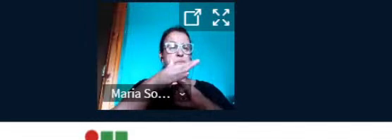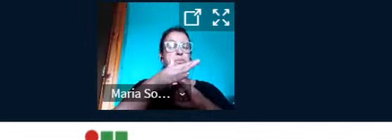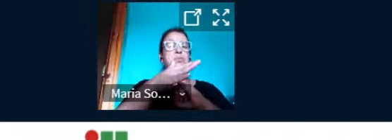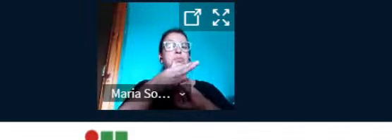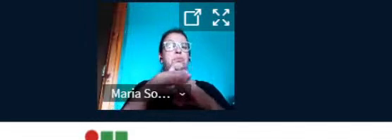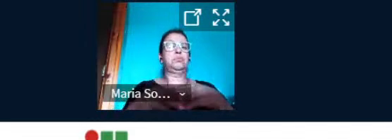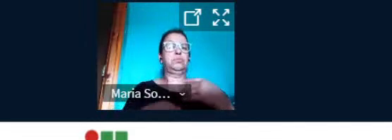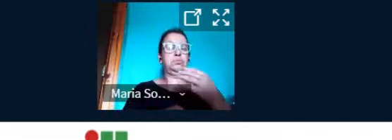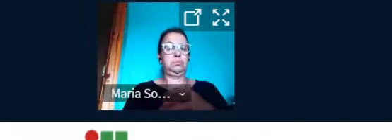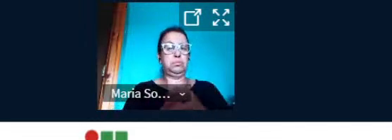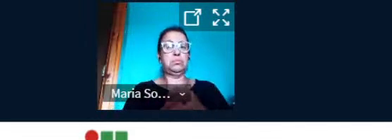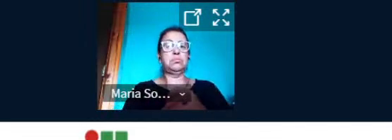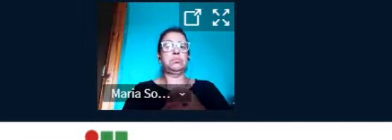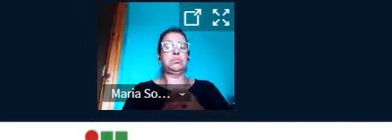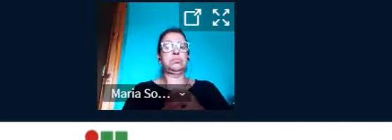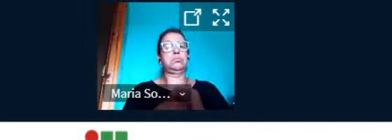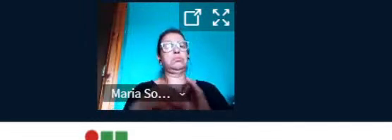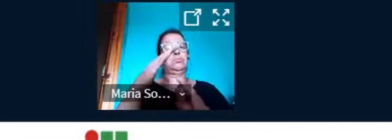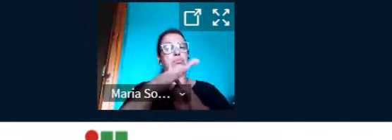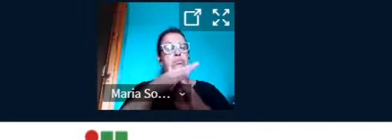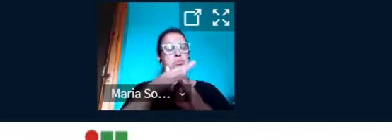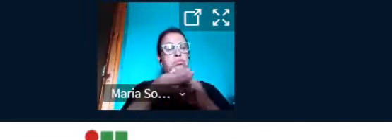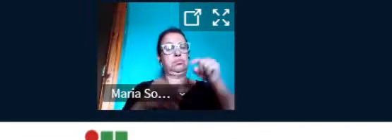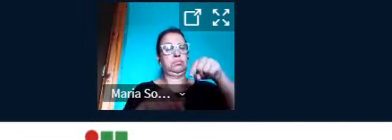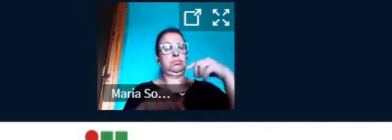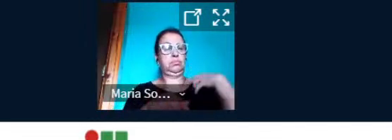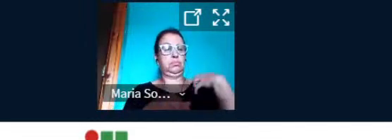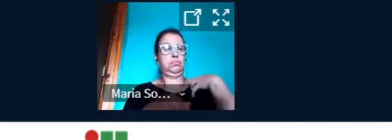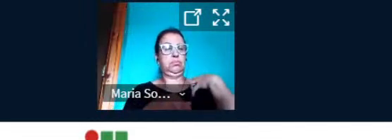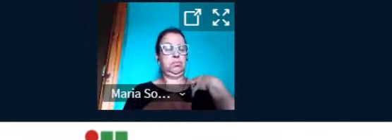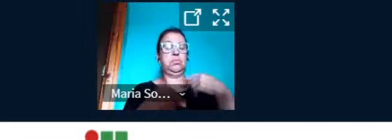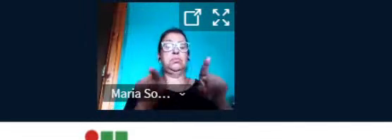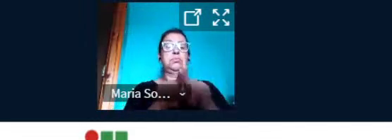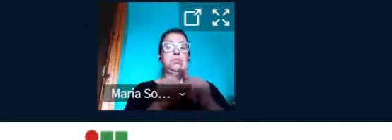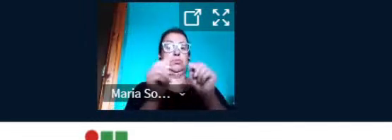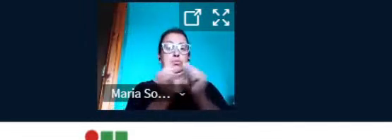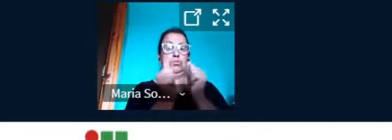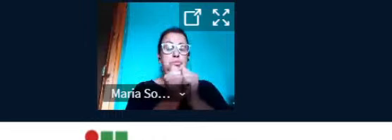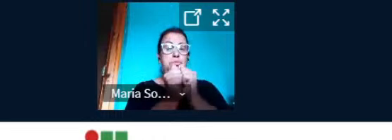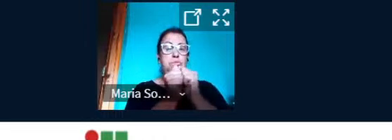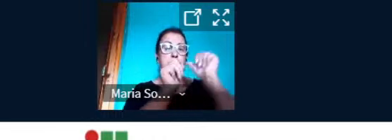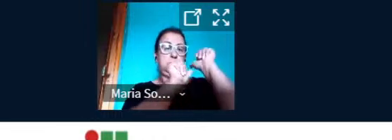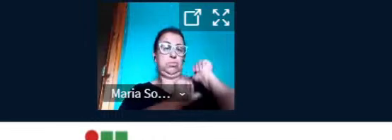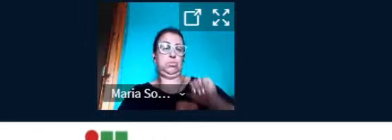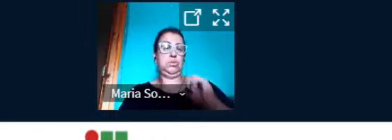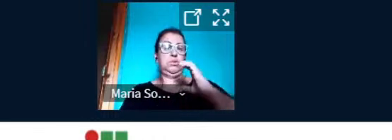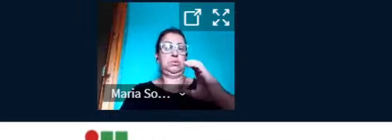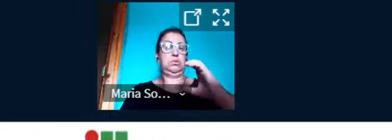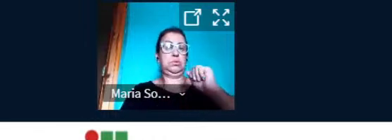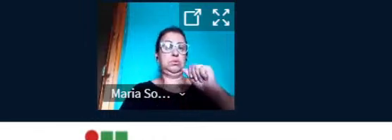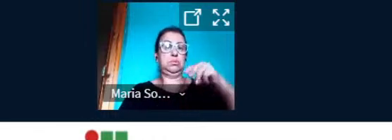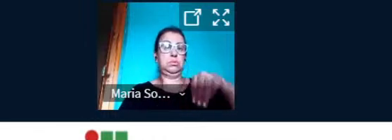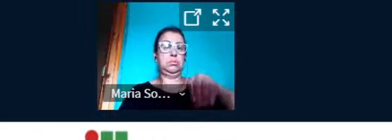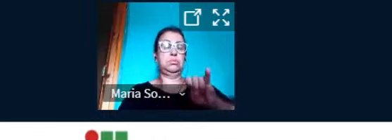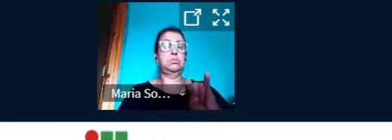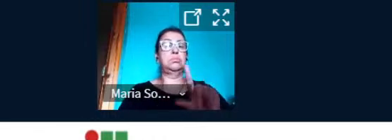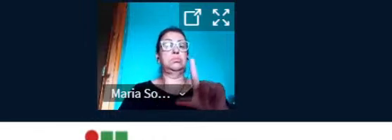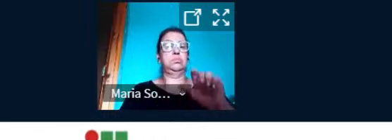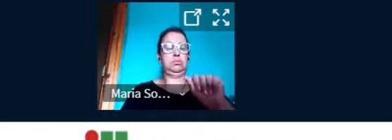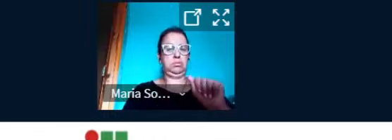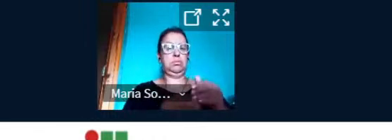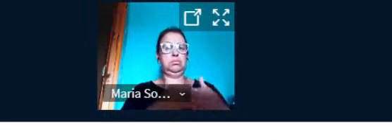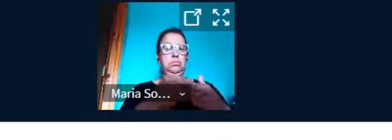Campus Rio Grande, juntamente com a bolsista Camila Machado Pinto Guterres, sob orientação do professor Daner Silva